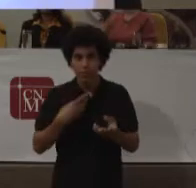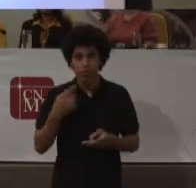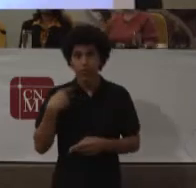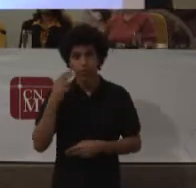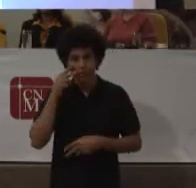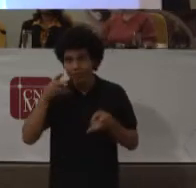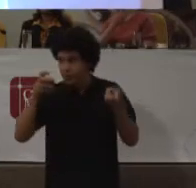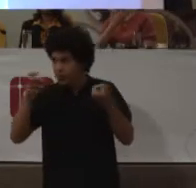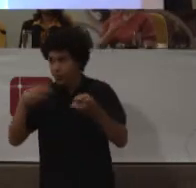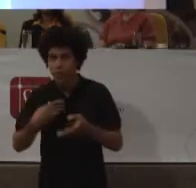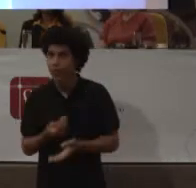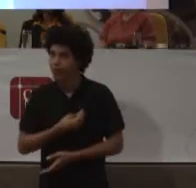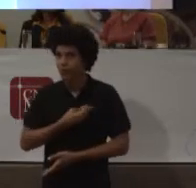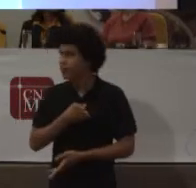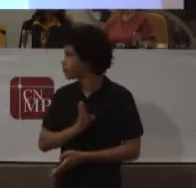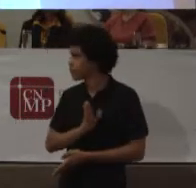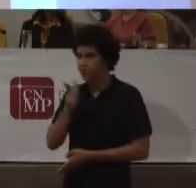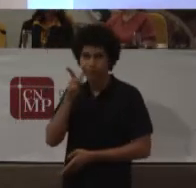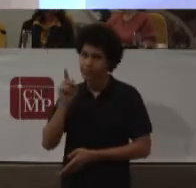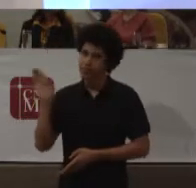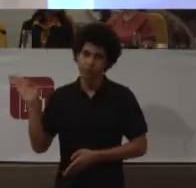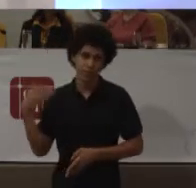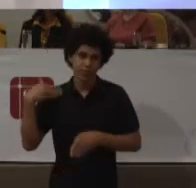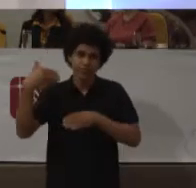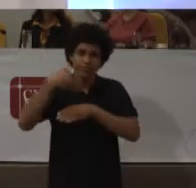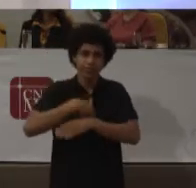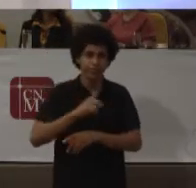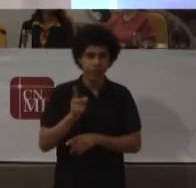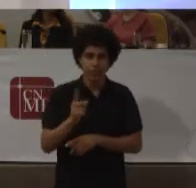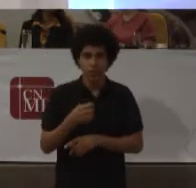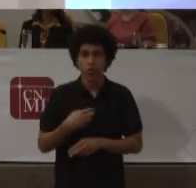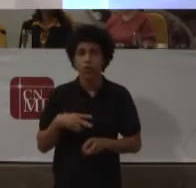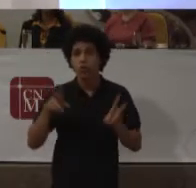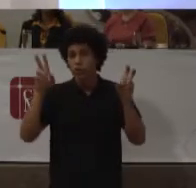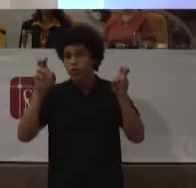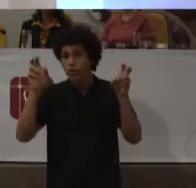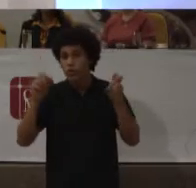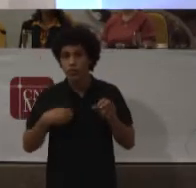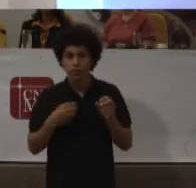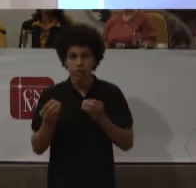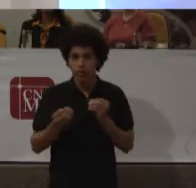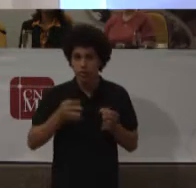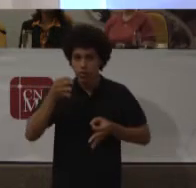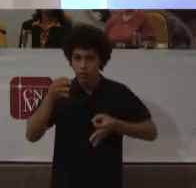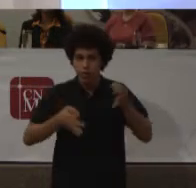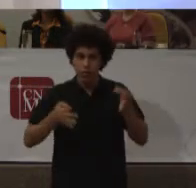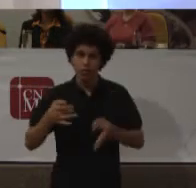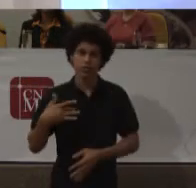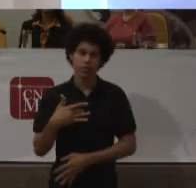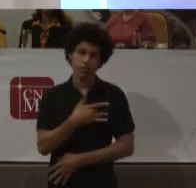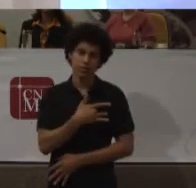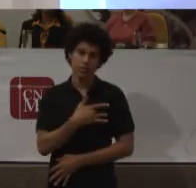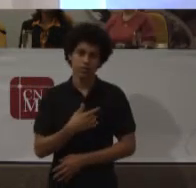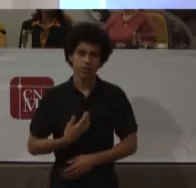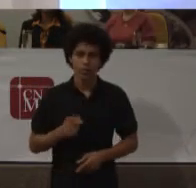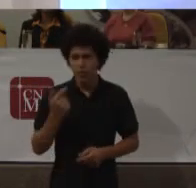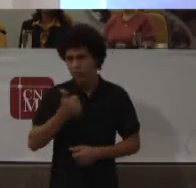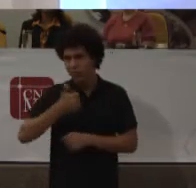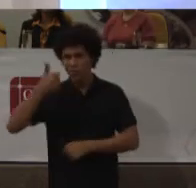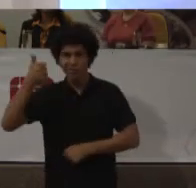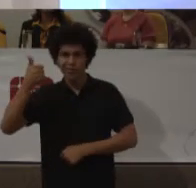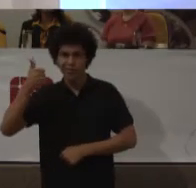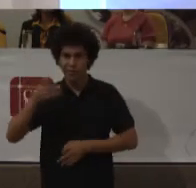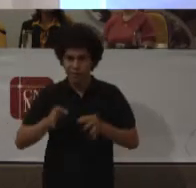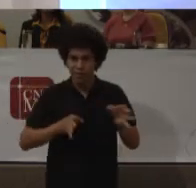Na serenidade De abertura Do nosso simpósio Sobre judicialização Da saúde O primeiro Organizado Pela comissão